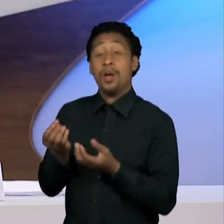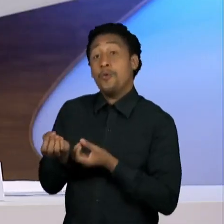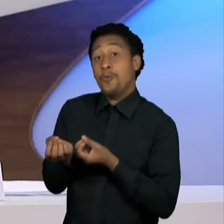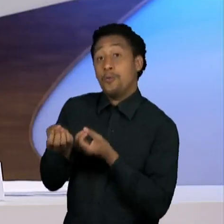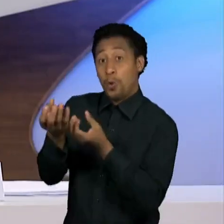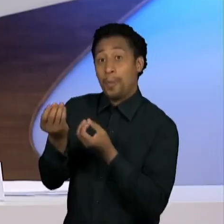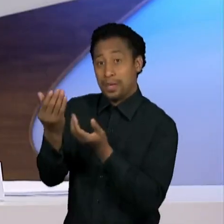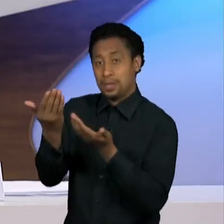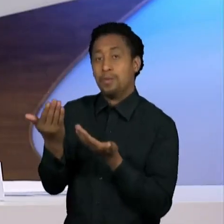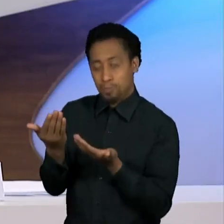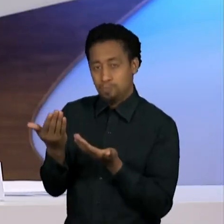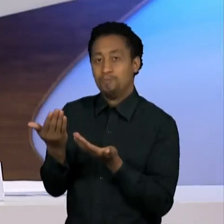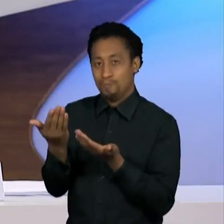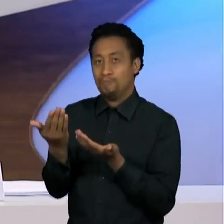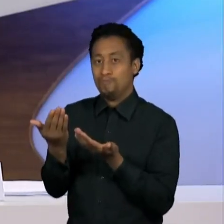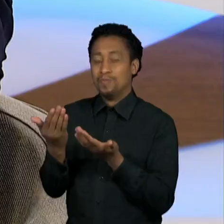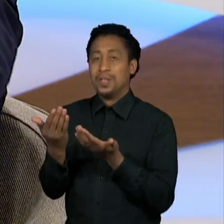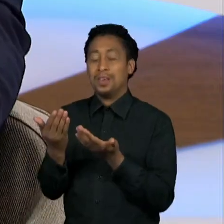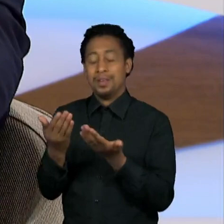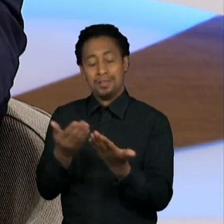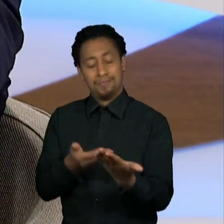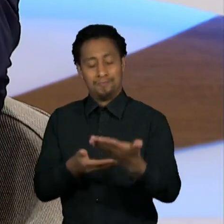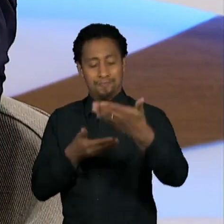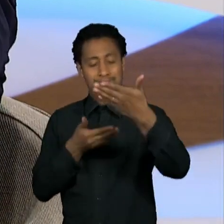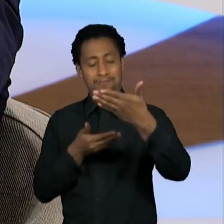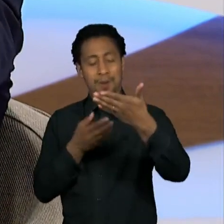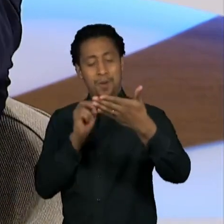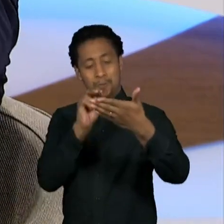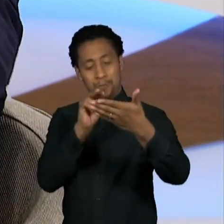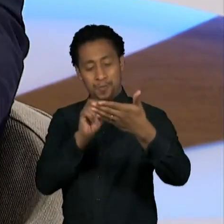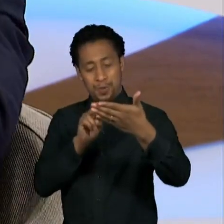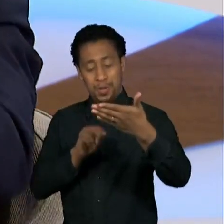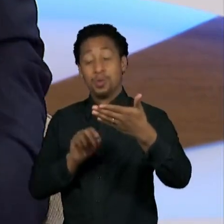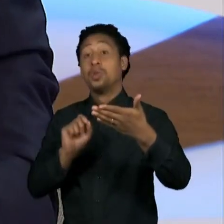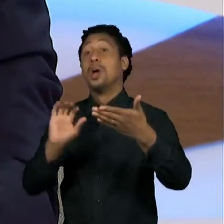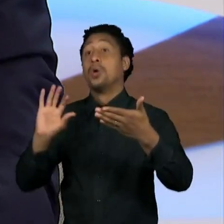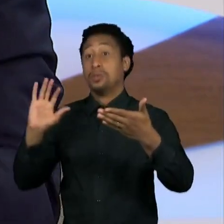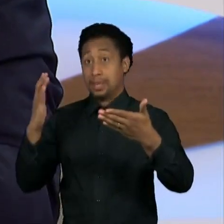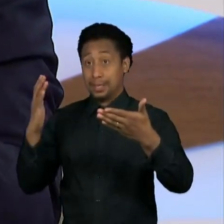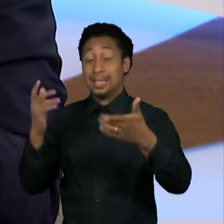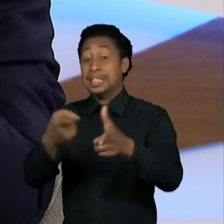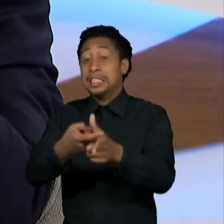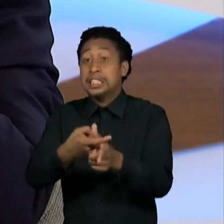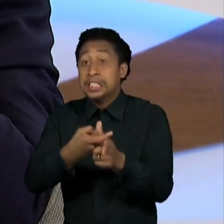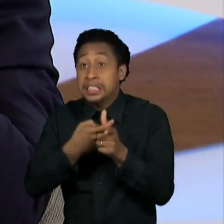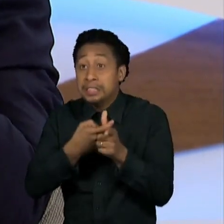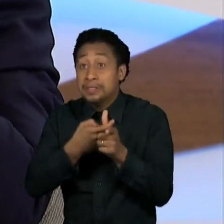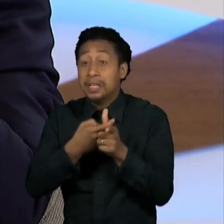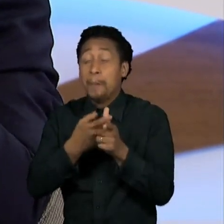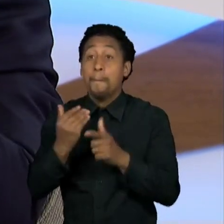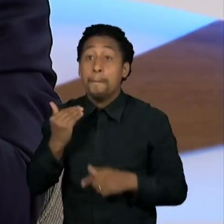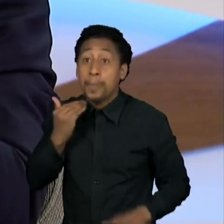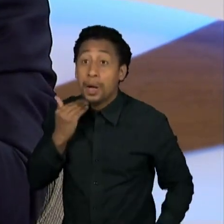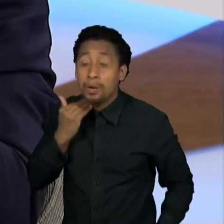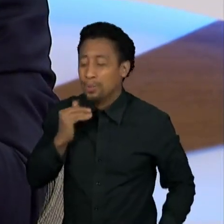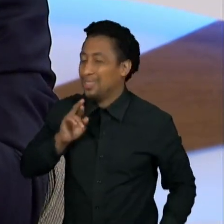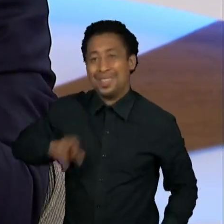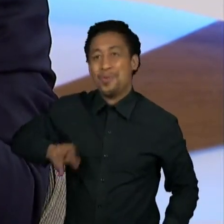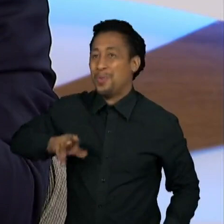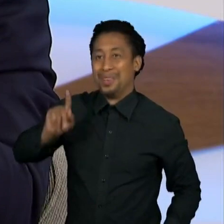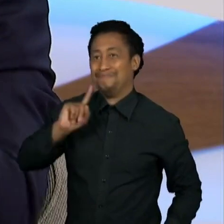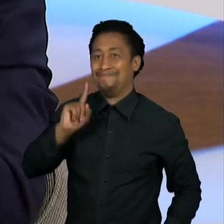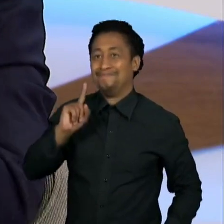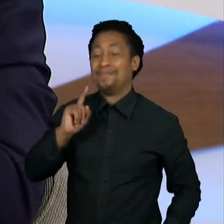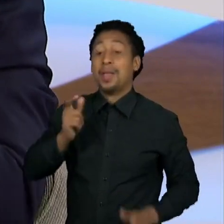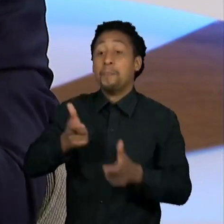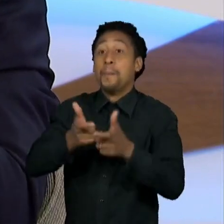que não está no sistema bancário, que está nas companhias de gás, telefone, então na época, inclusive com a ajuda da senadora Cátia